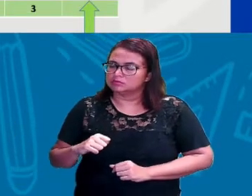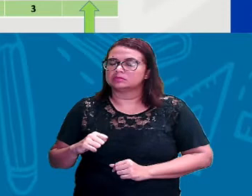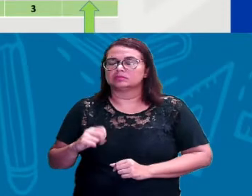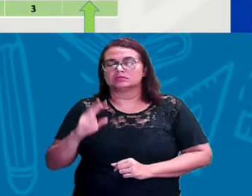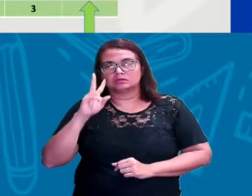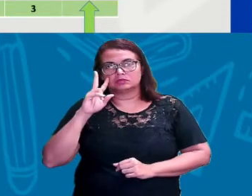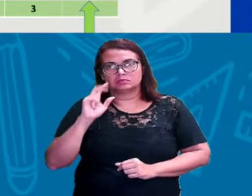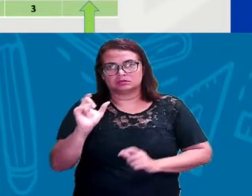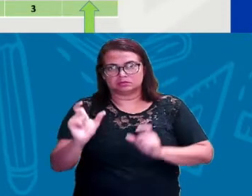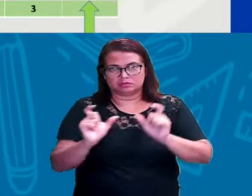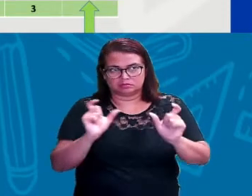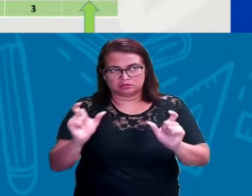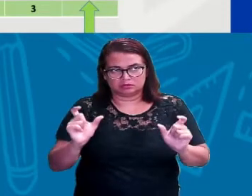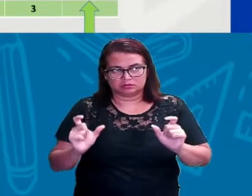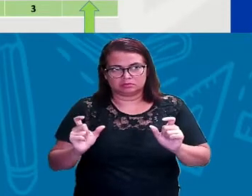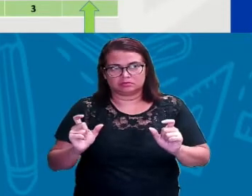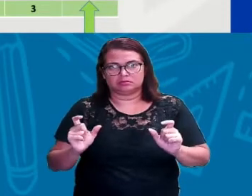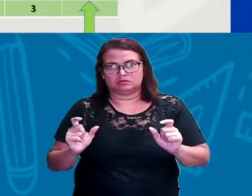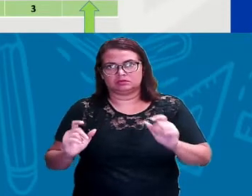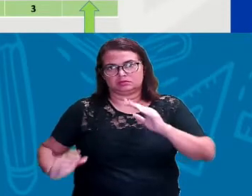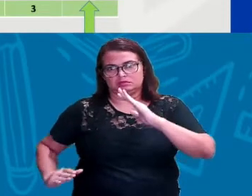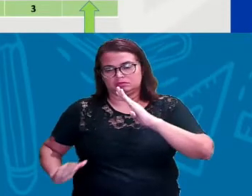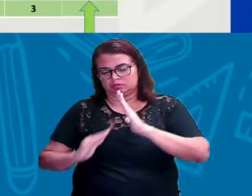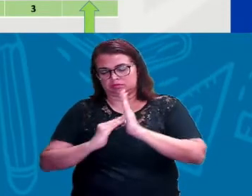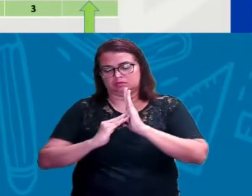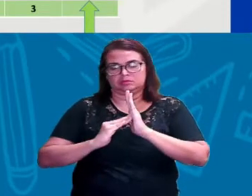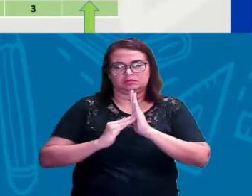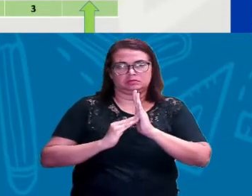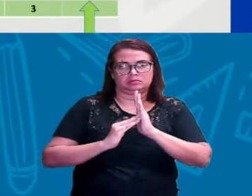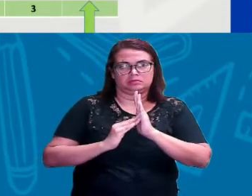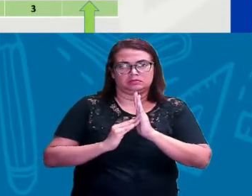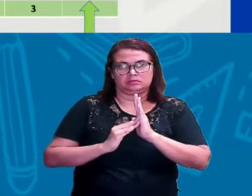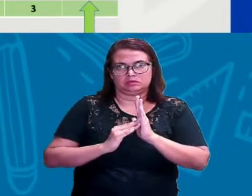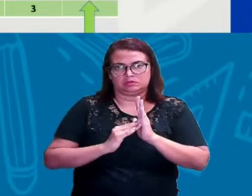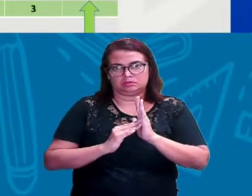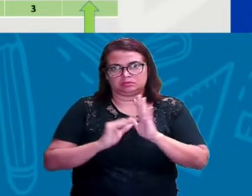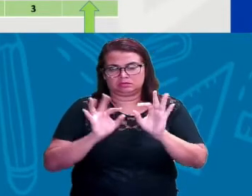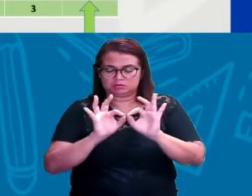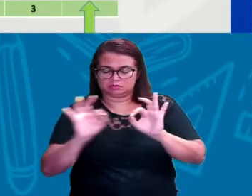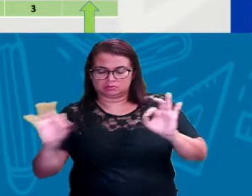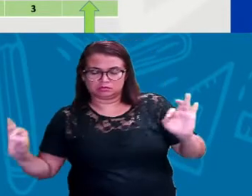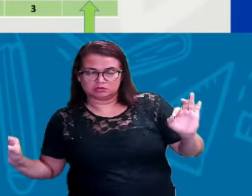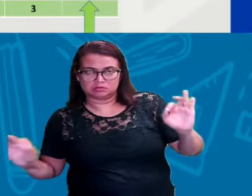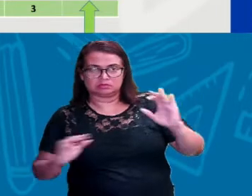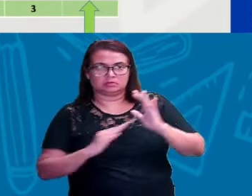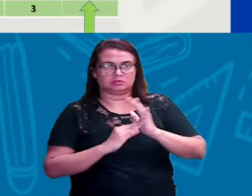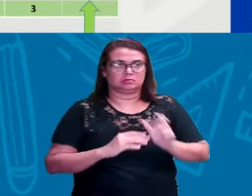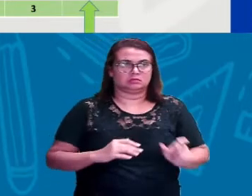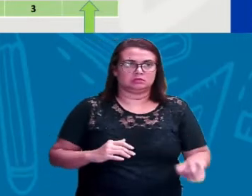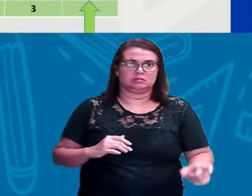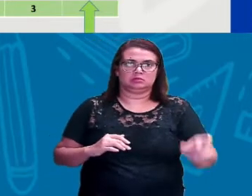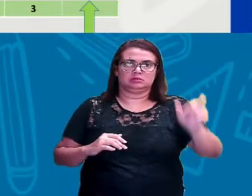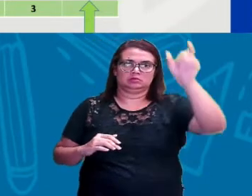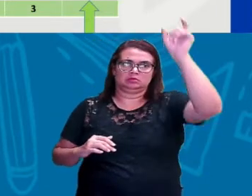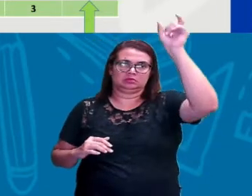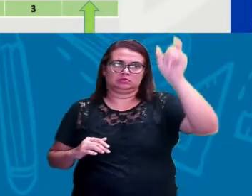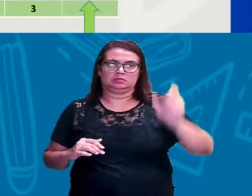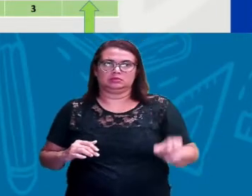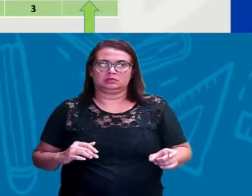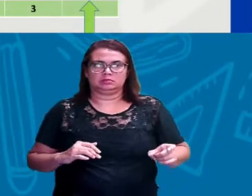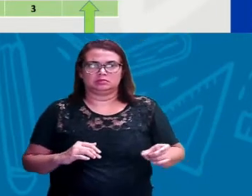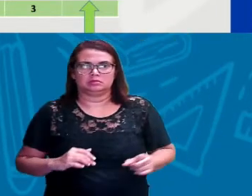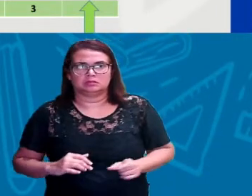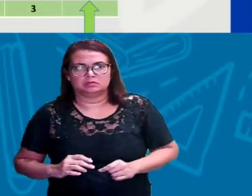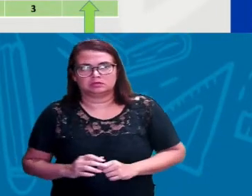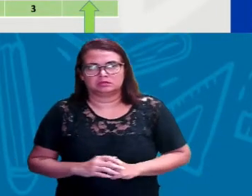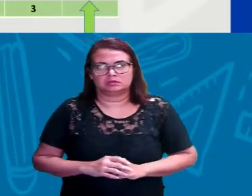Vejam aí que ele me diz. Última. Está na última linha e última coluna. Não vou tomar como referência